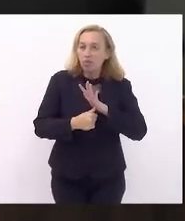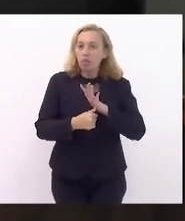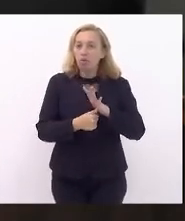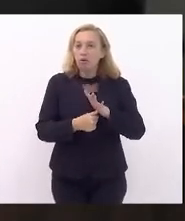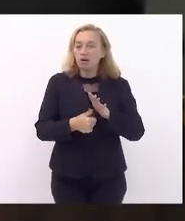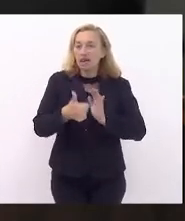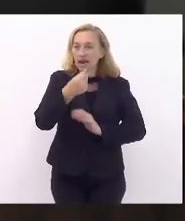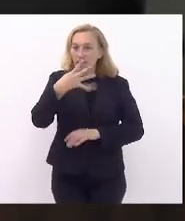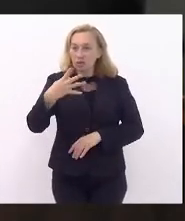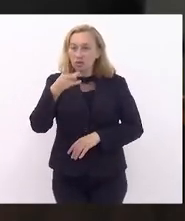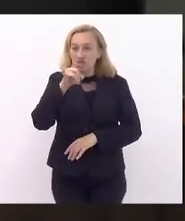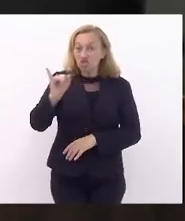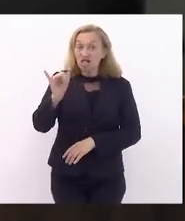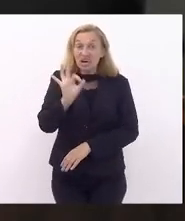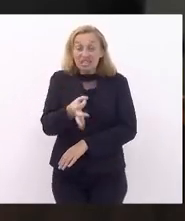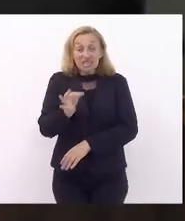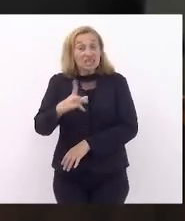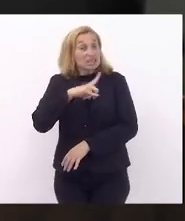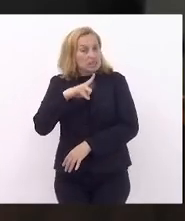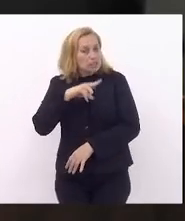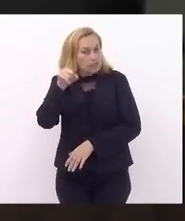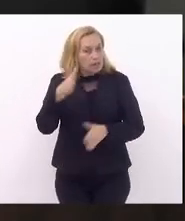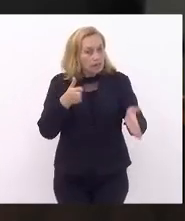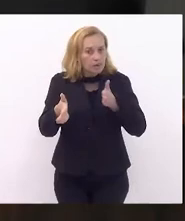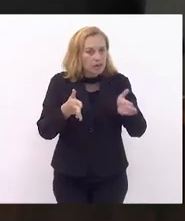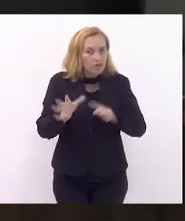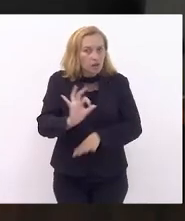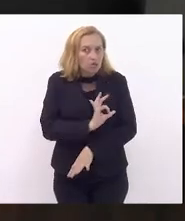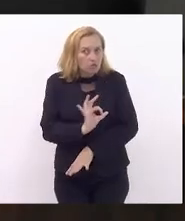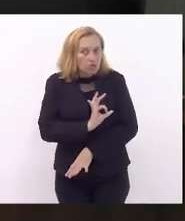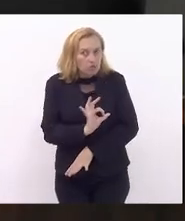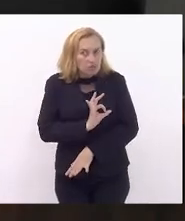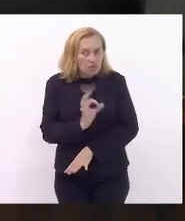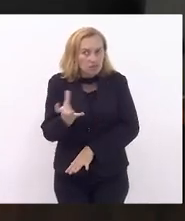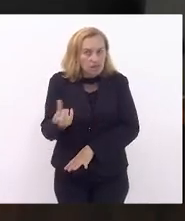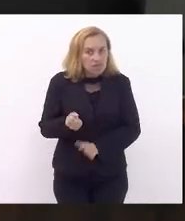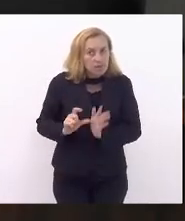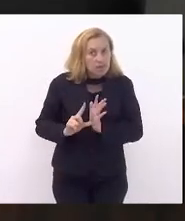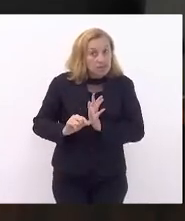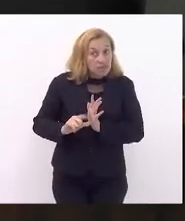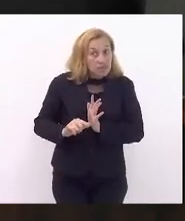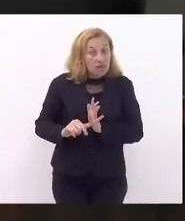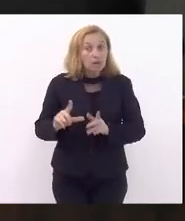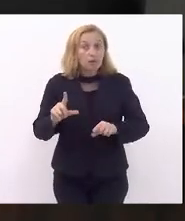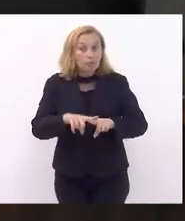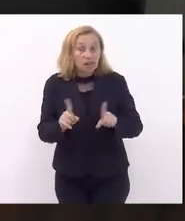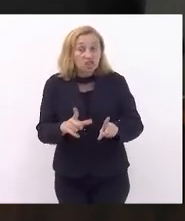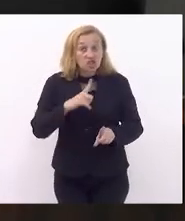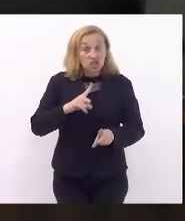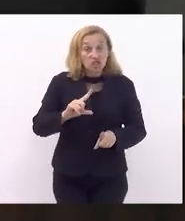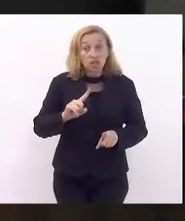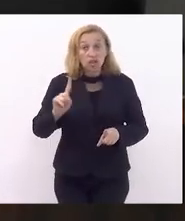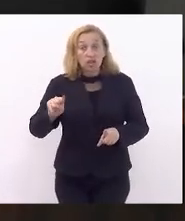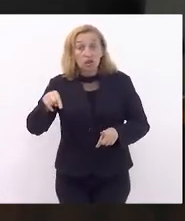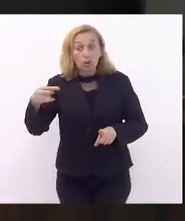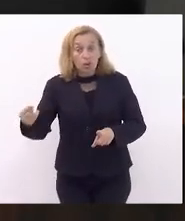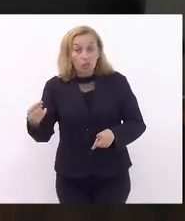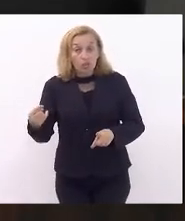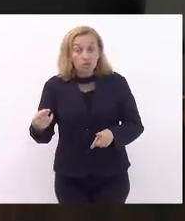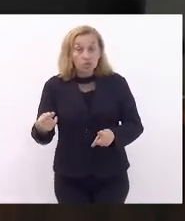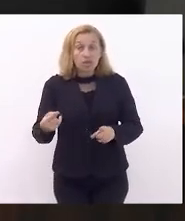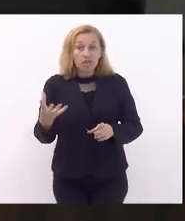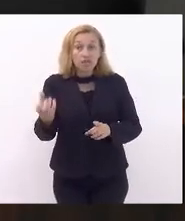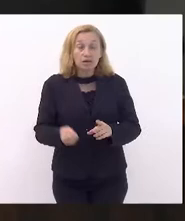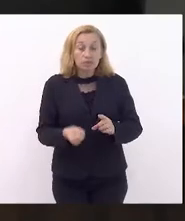Eu tinha certeza naquela ocasião porque os policiais estavam recebendo atrasado, mas tinha categorias que recebiam três, quatro meses com